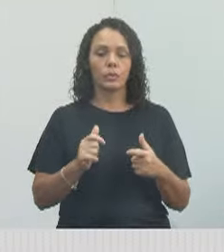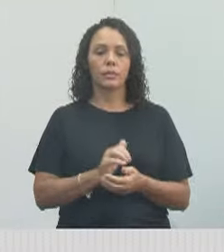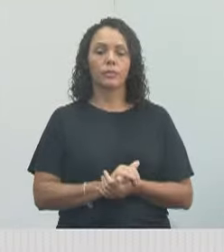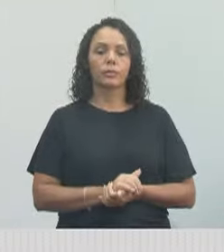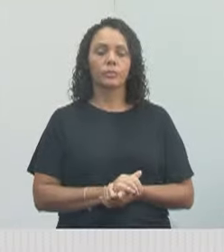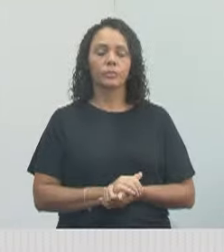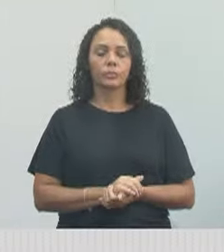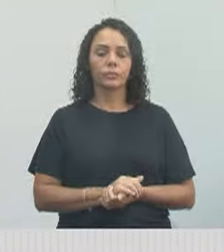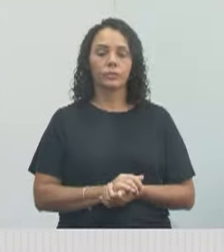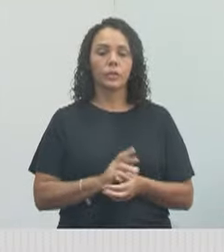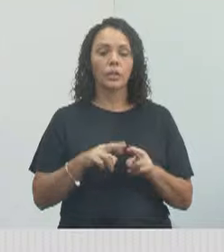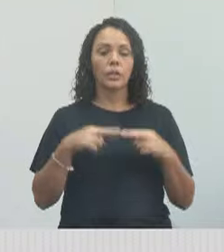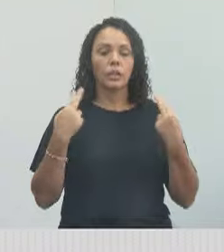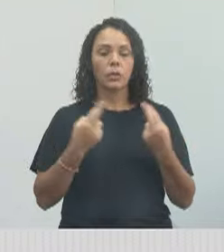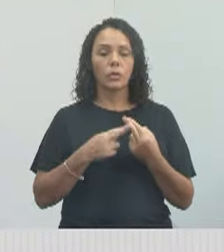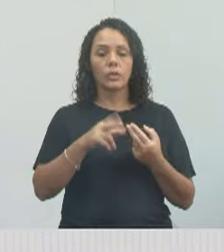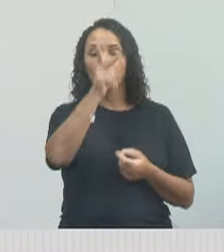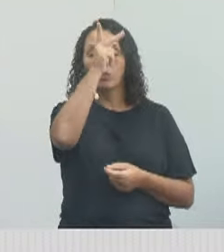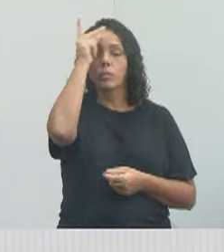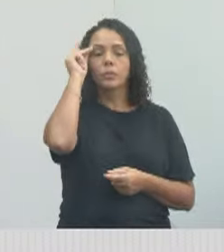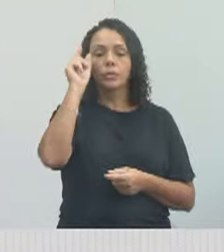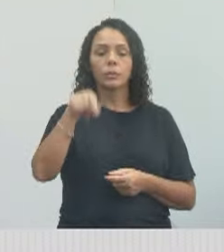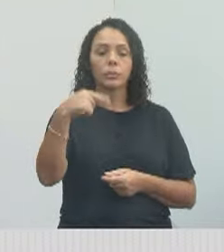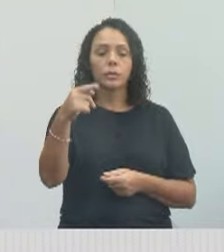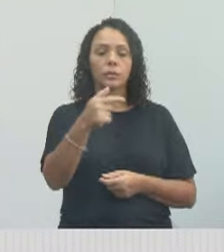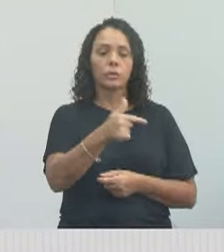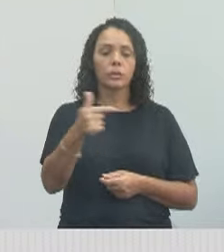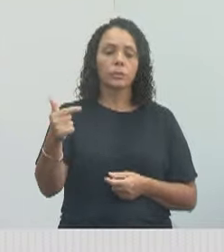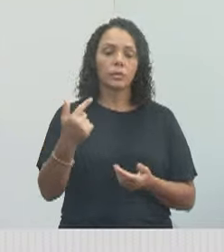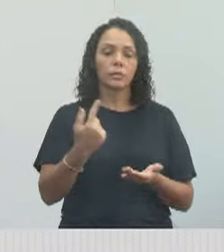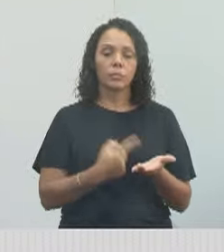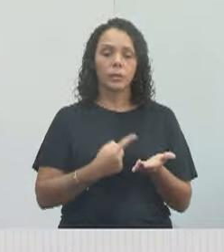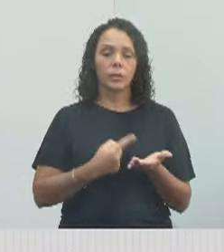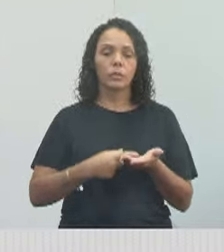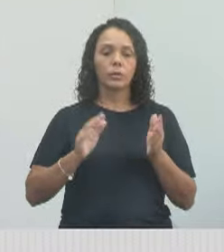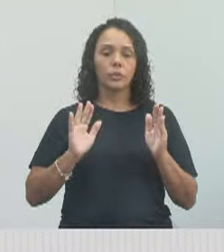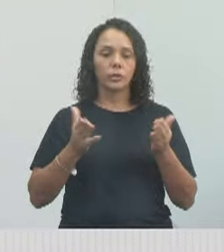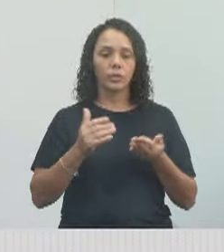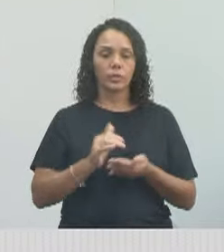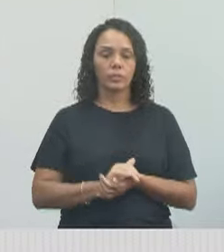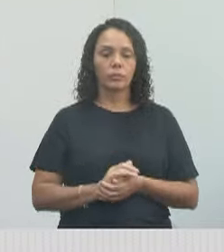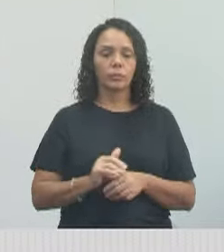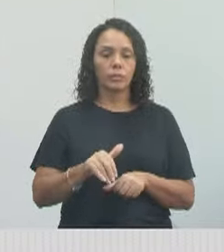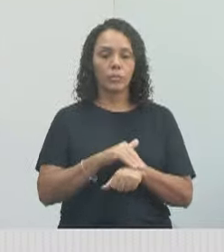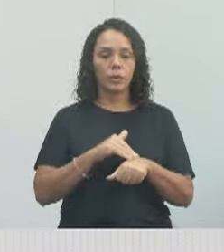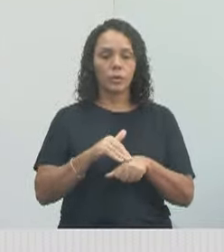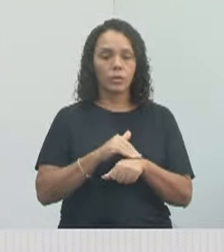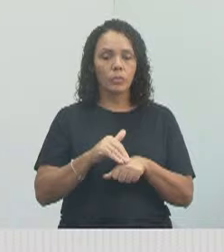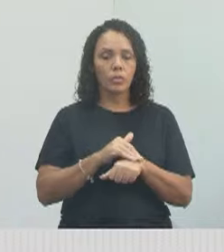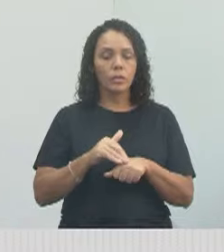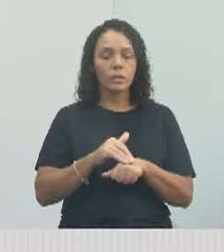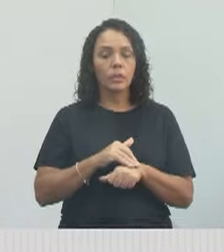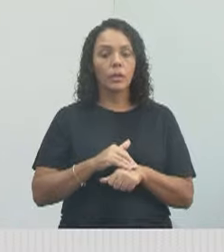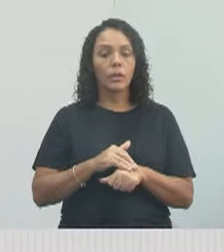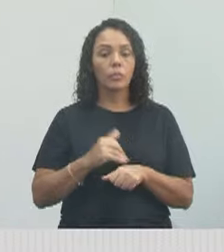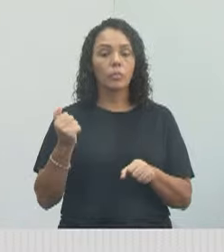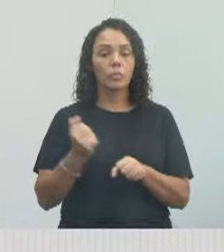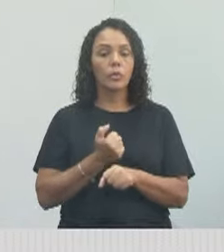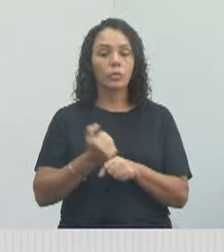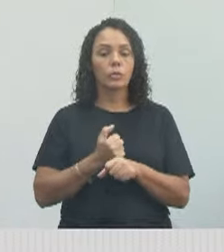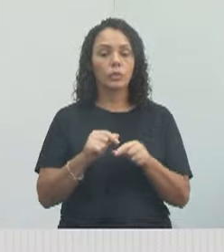Nós teremos uma reunião com o prefeito semana que vem para discutirmos sobre essa área, para a construção de um campo,